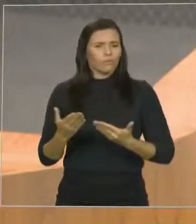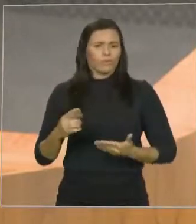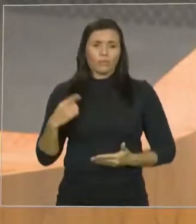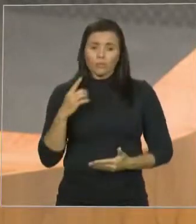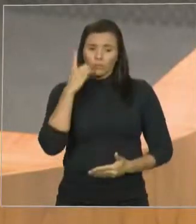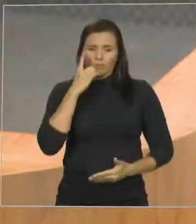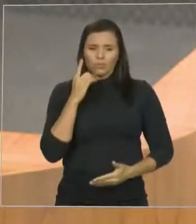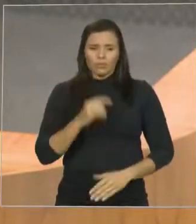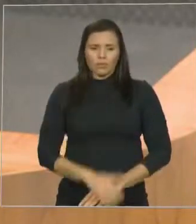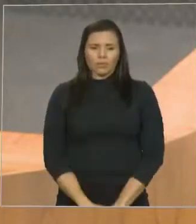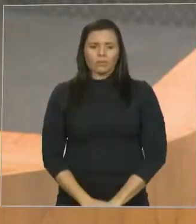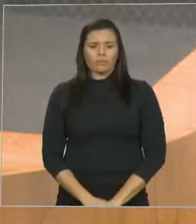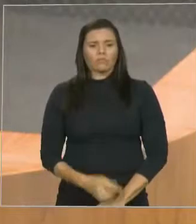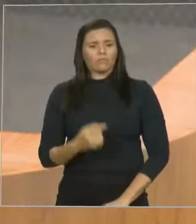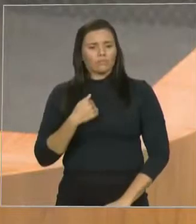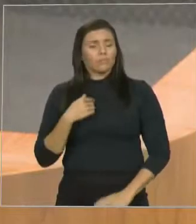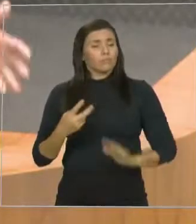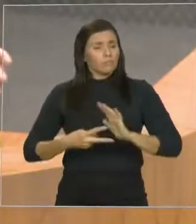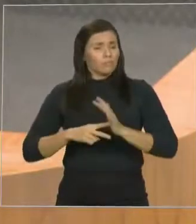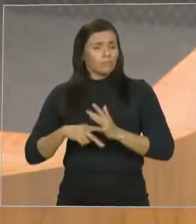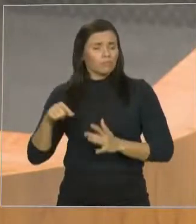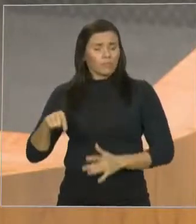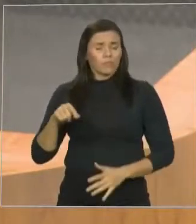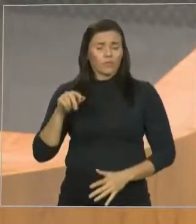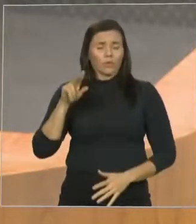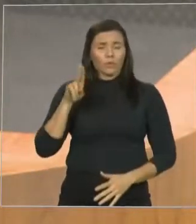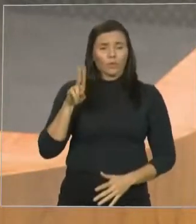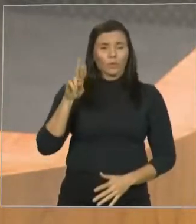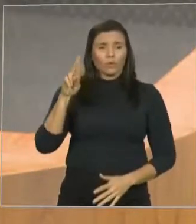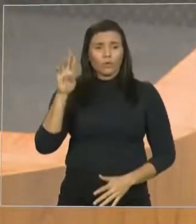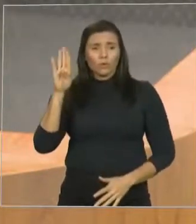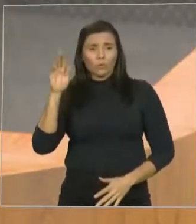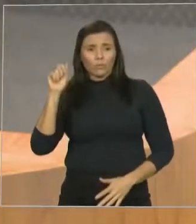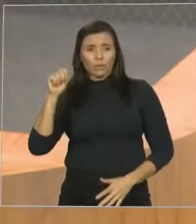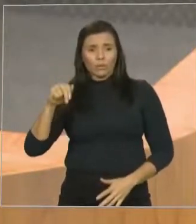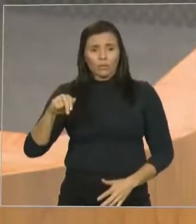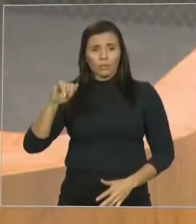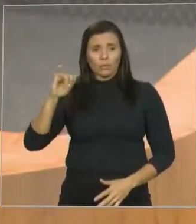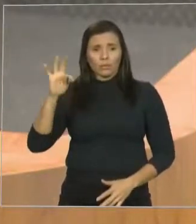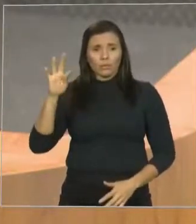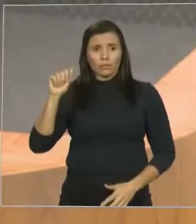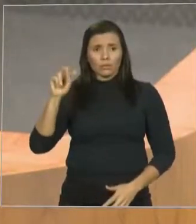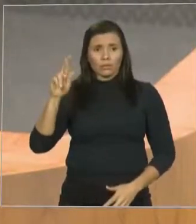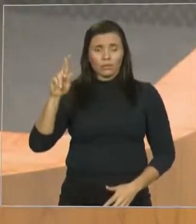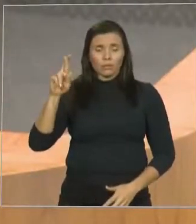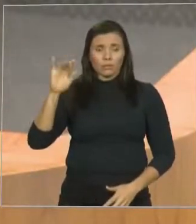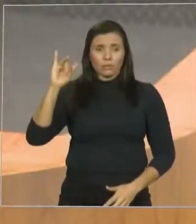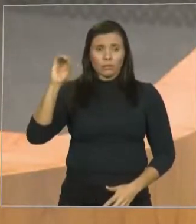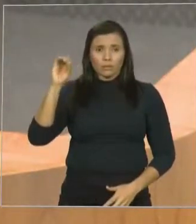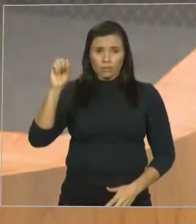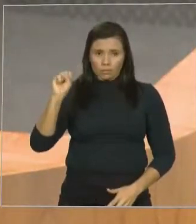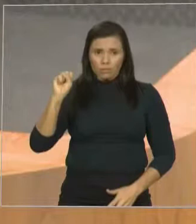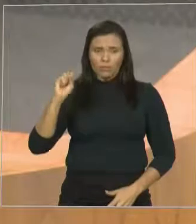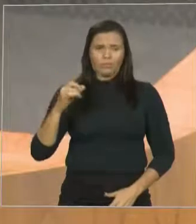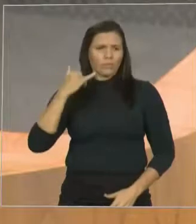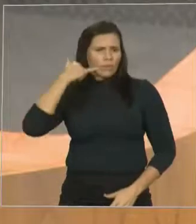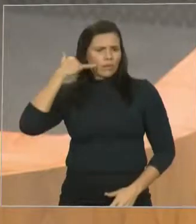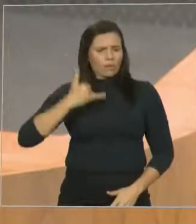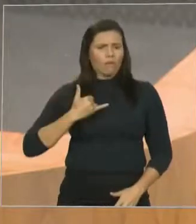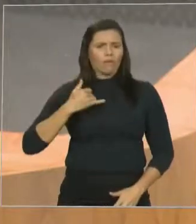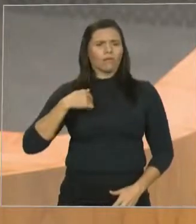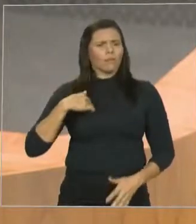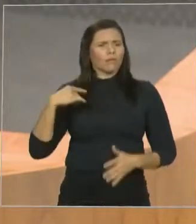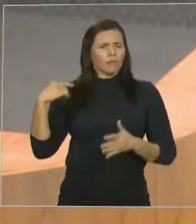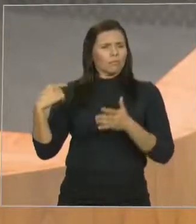sindicatos urbanitários, nós fomos cobrados, nós fomos cobrados. Mas, senhor presidente, suba aqui essa